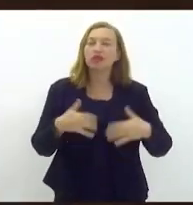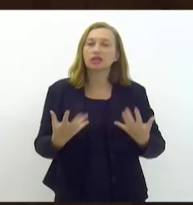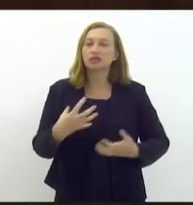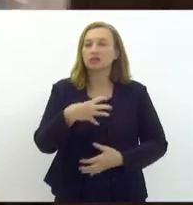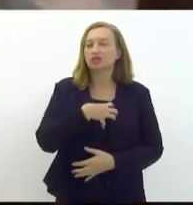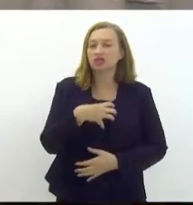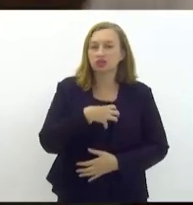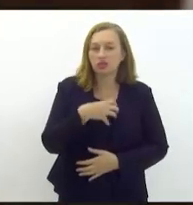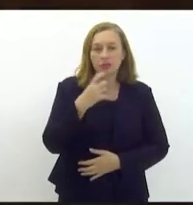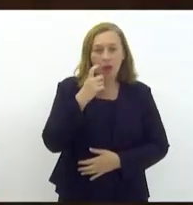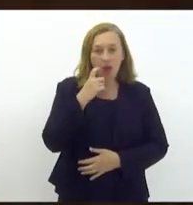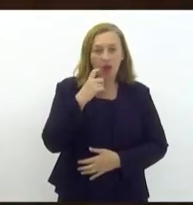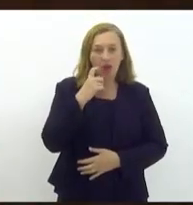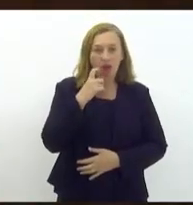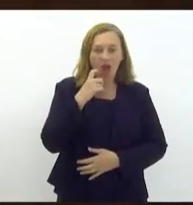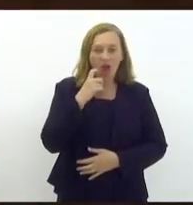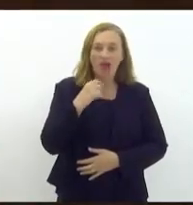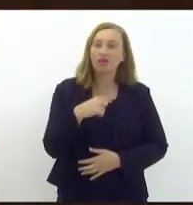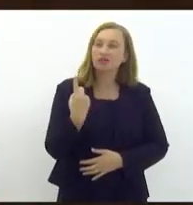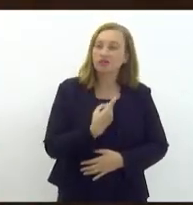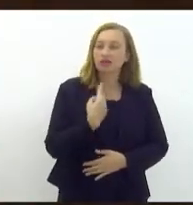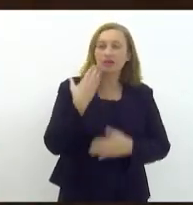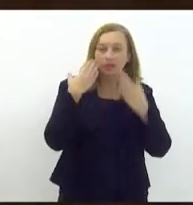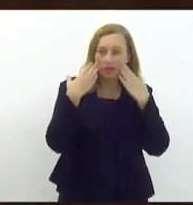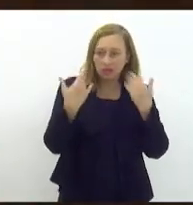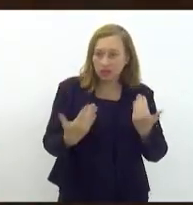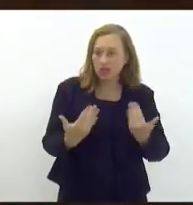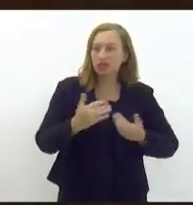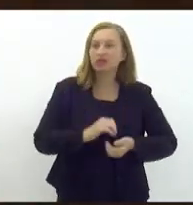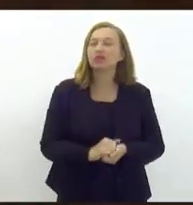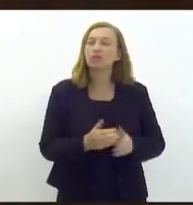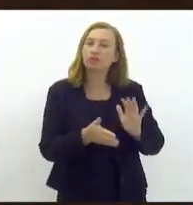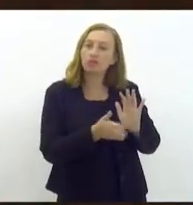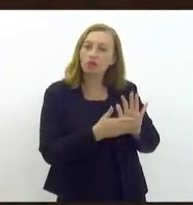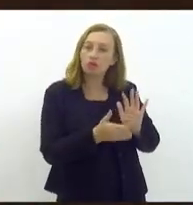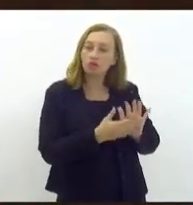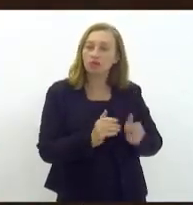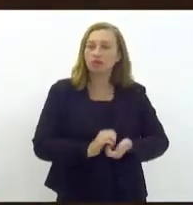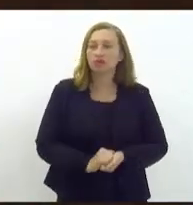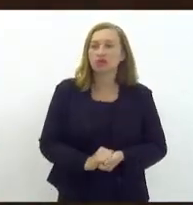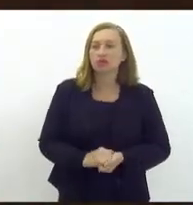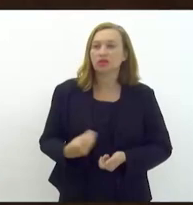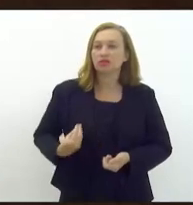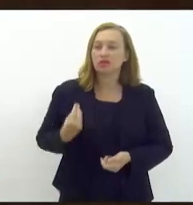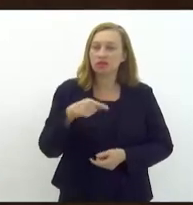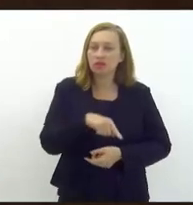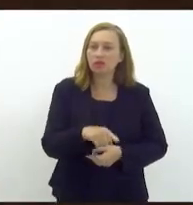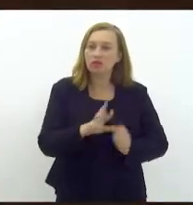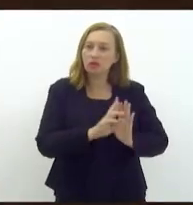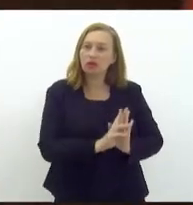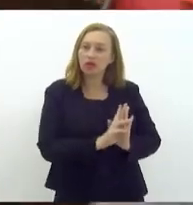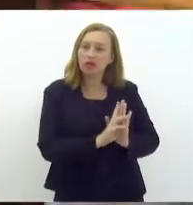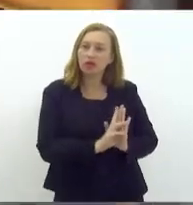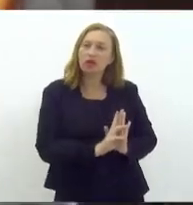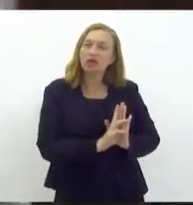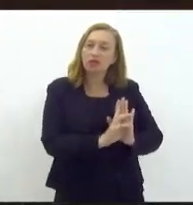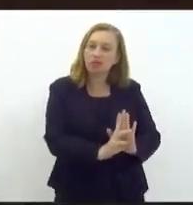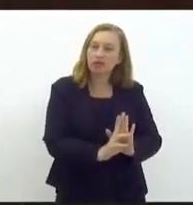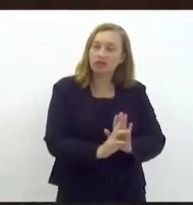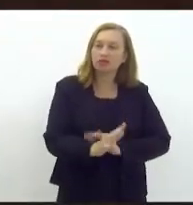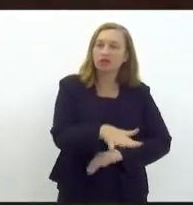sentido, nós apresentamos a referida proposição, estamos aqui como representantes das entidades